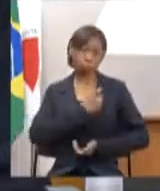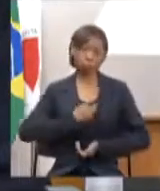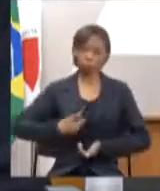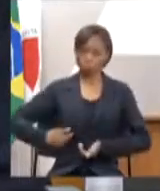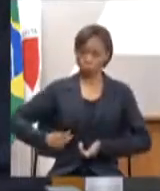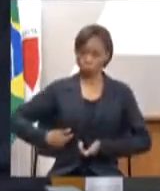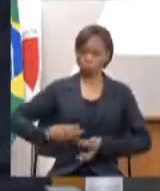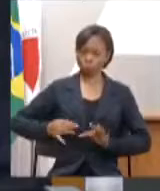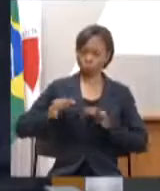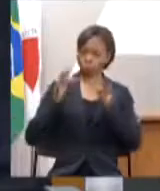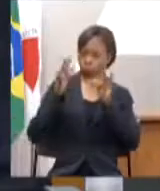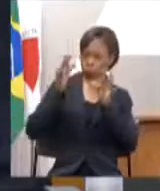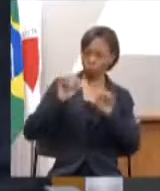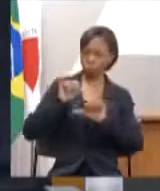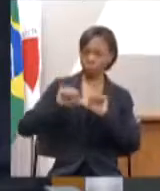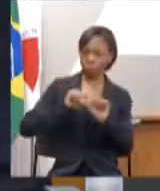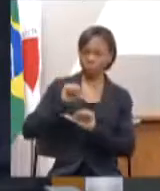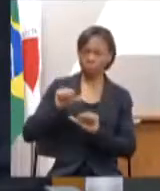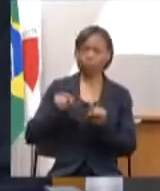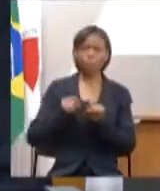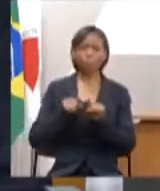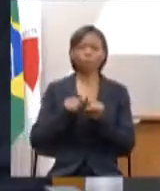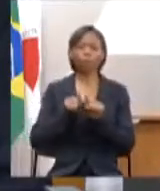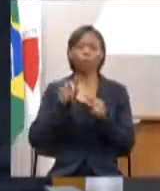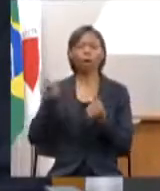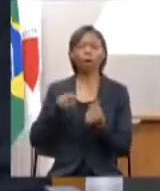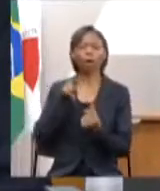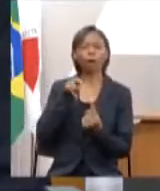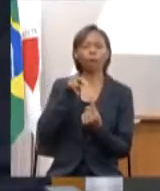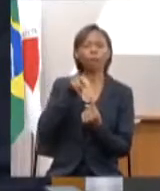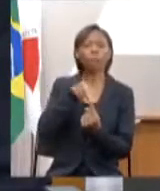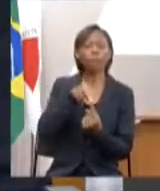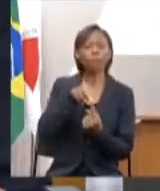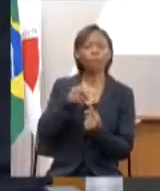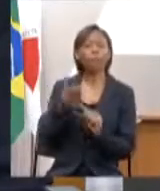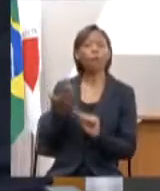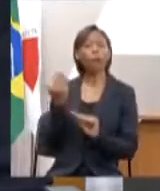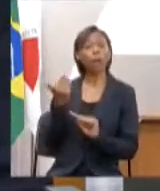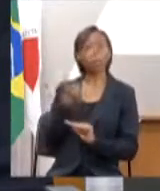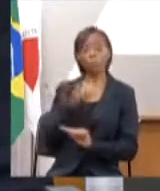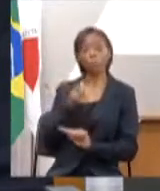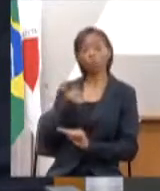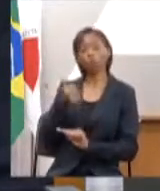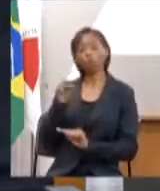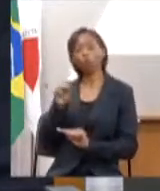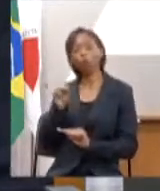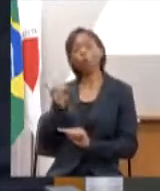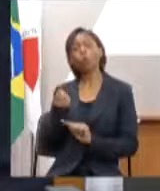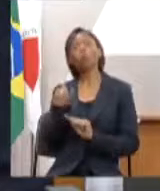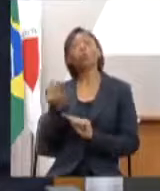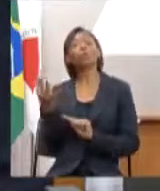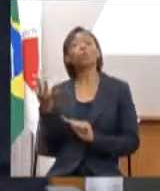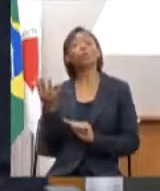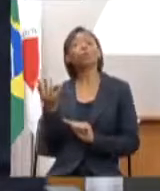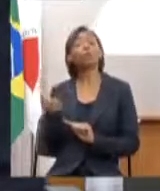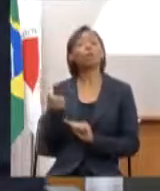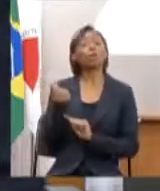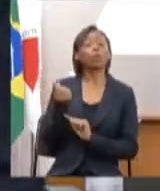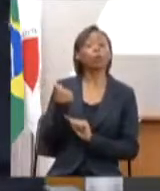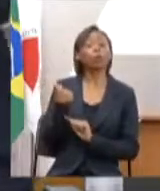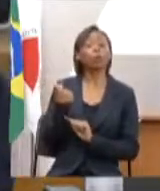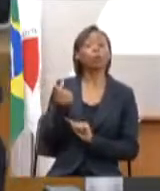a referência, quanto que era o valor em 2018, quanto foi a meta de 2019, como está em